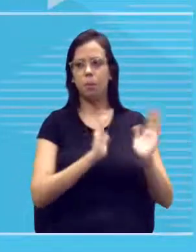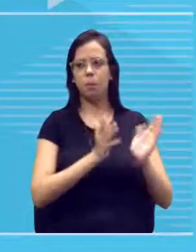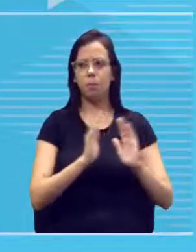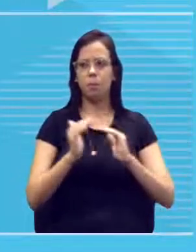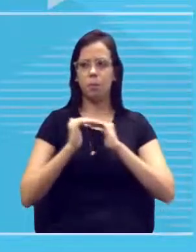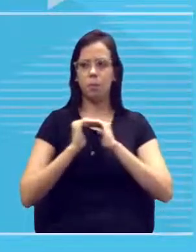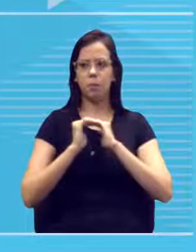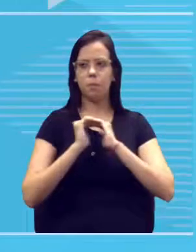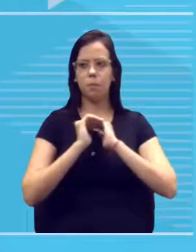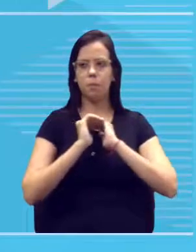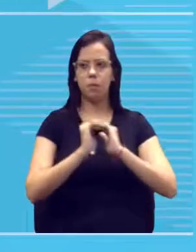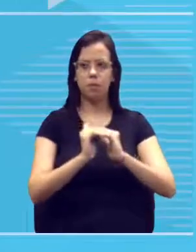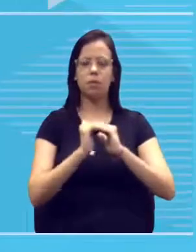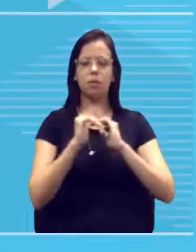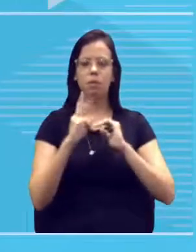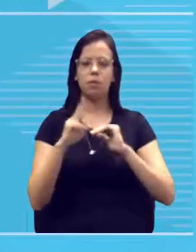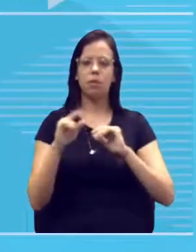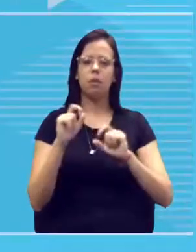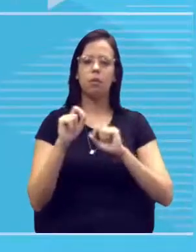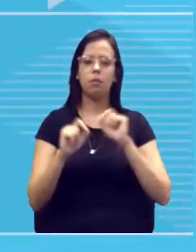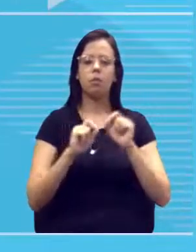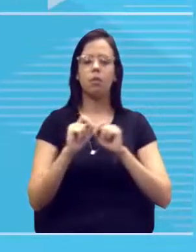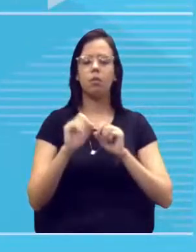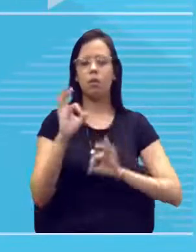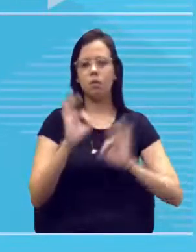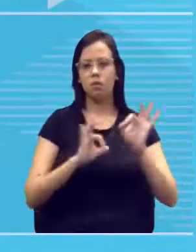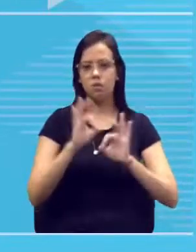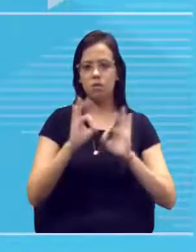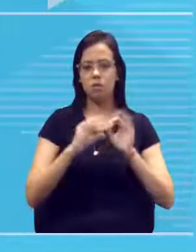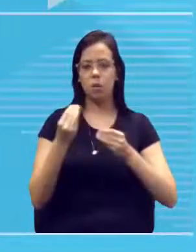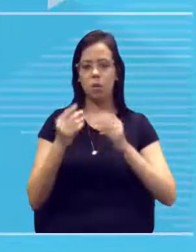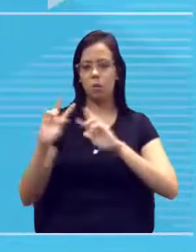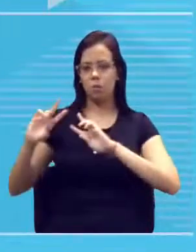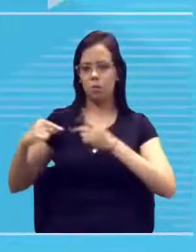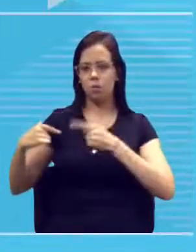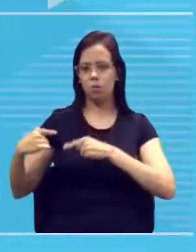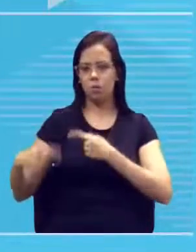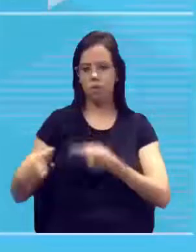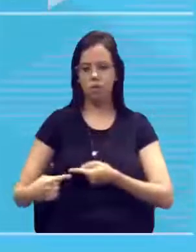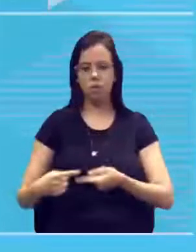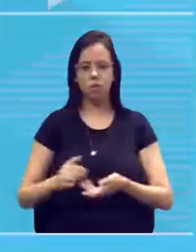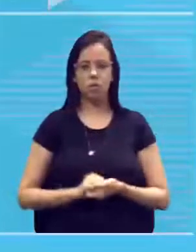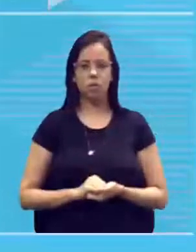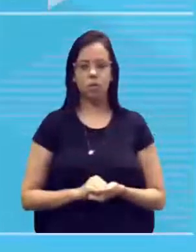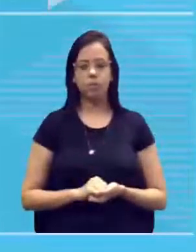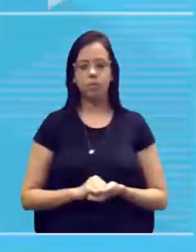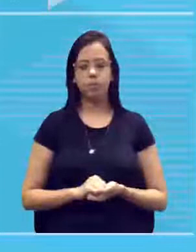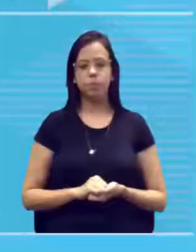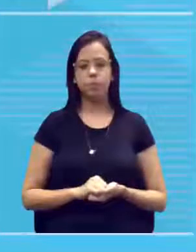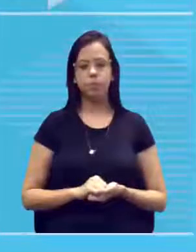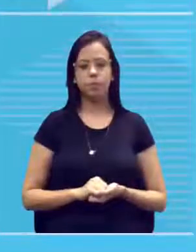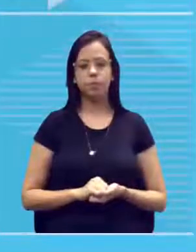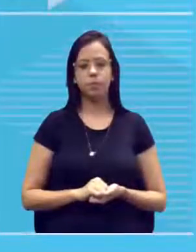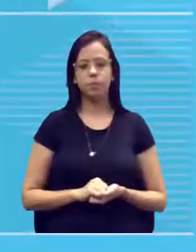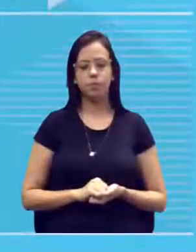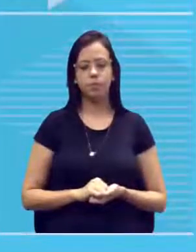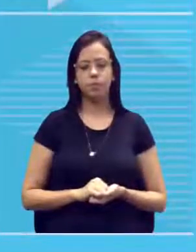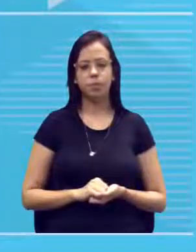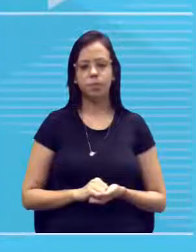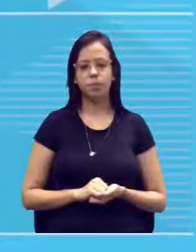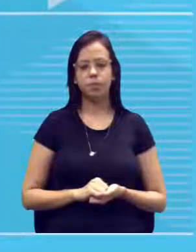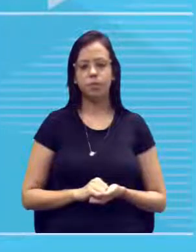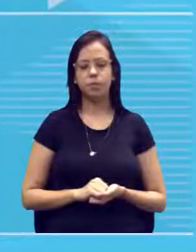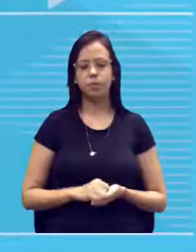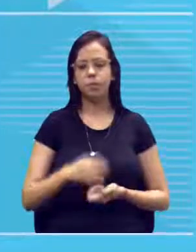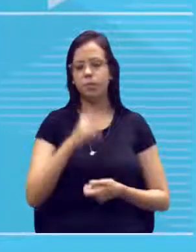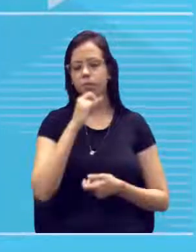vai levar e vai conduzir a hereditariedade, tá? Bora nós! Caso da espécie